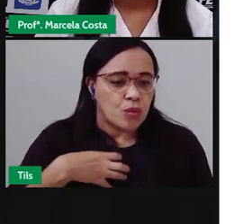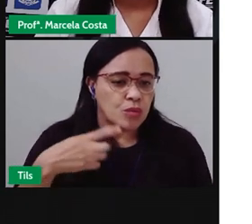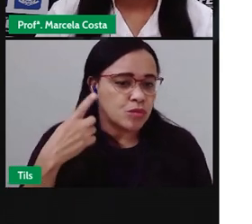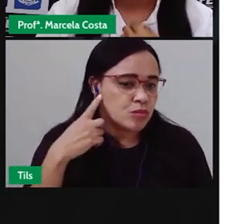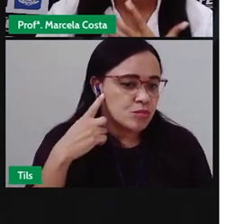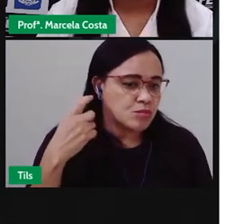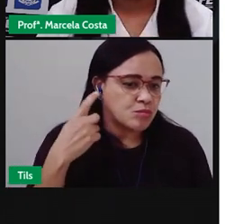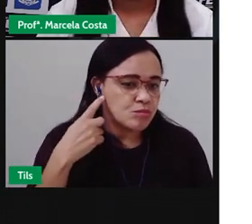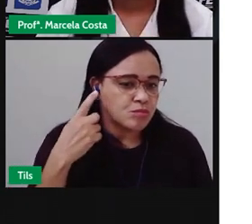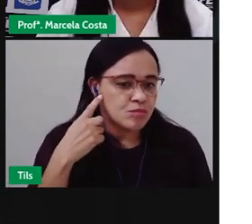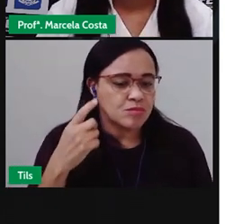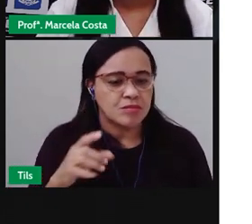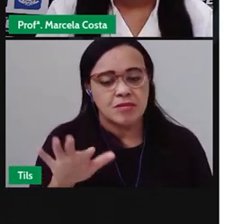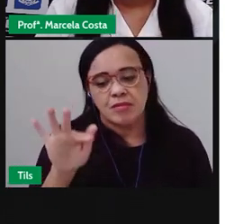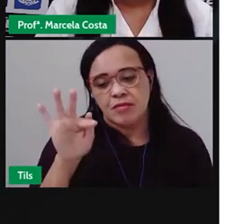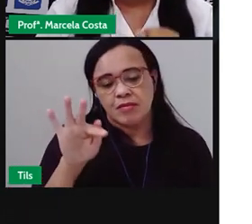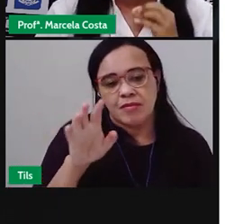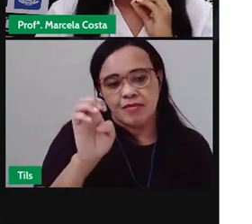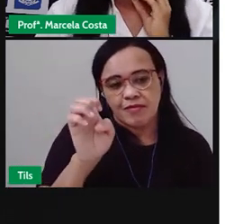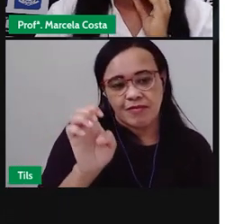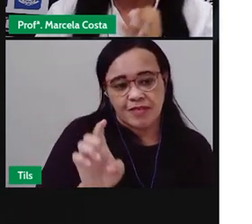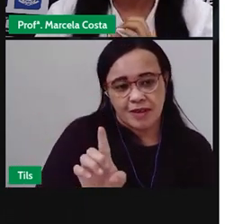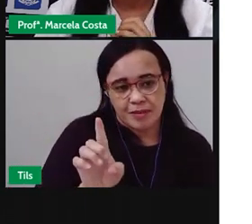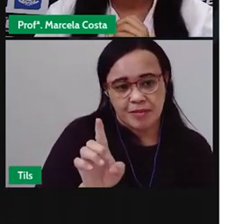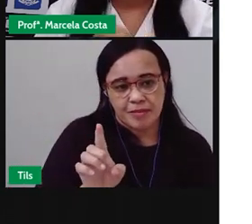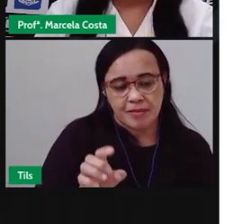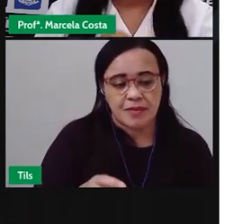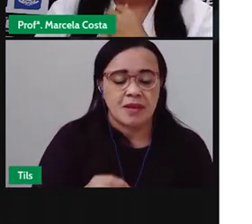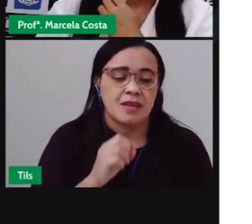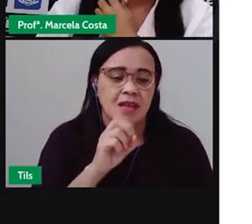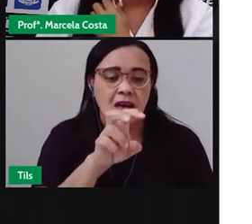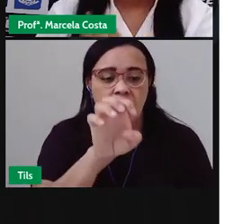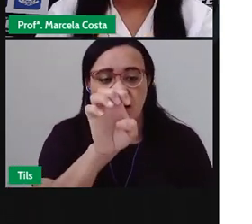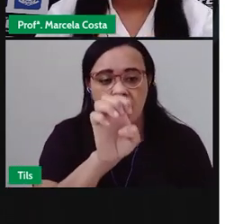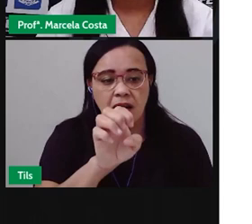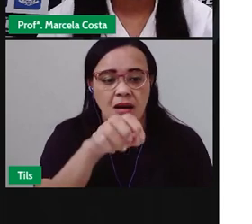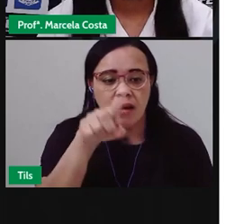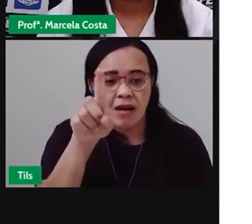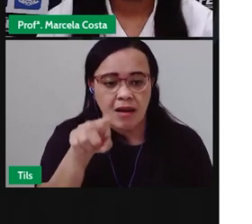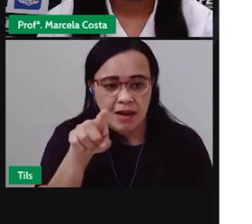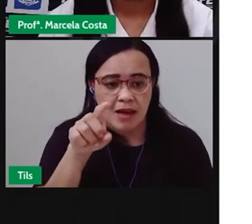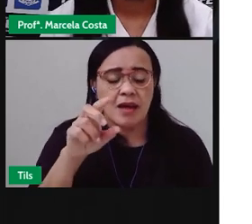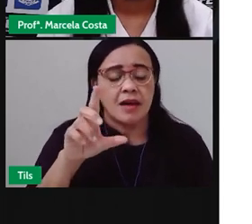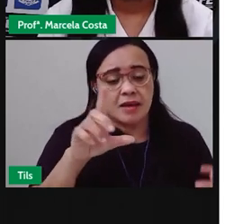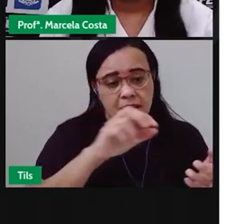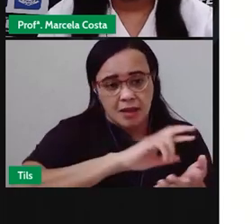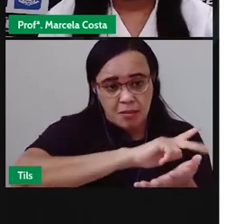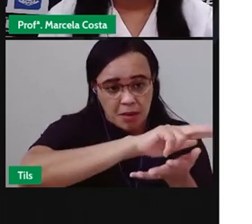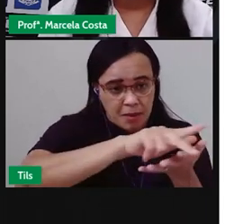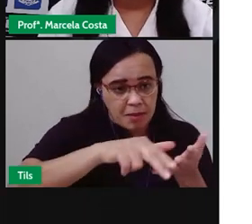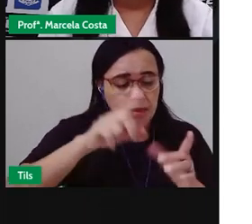ela é Fê. E esse E a gente vai ver em várias outras letras.